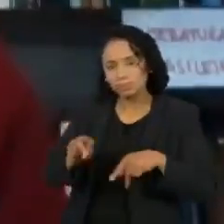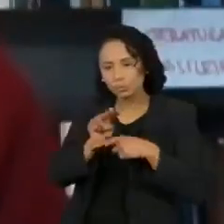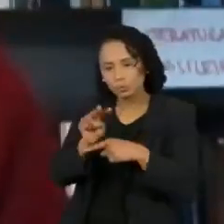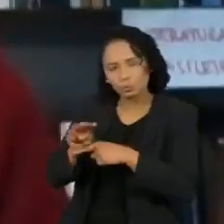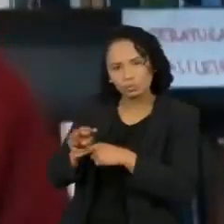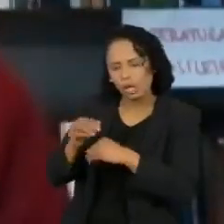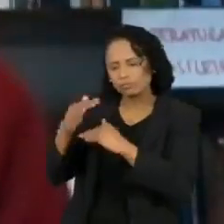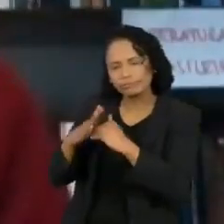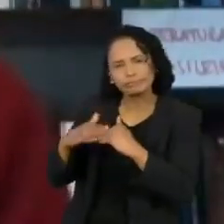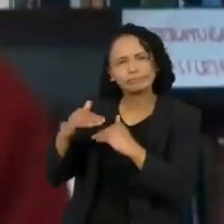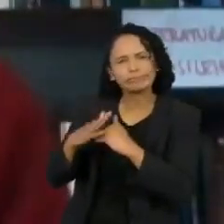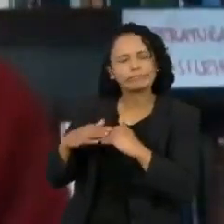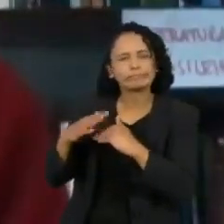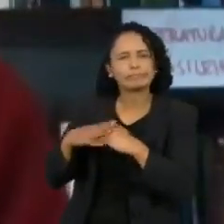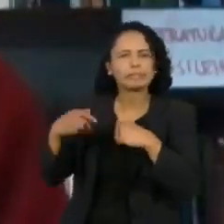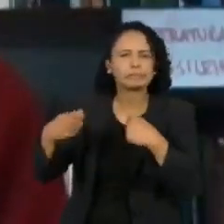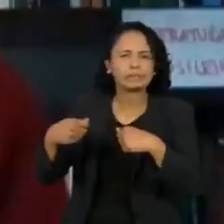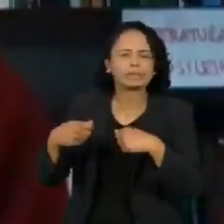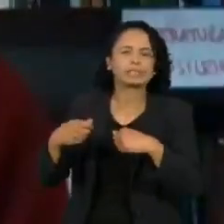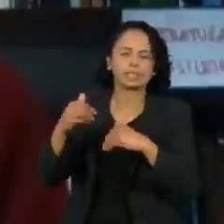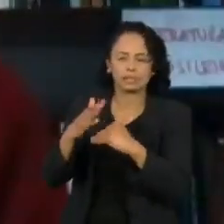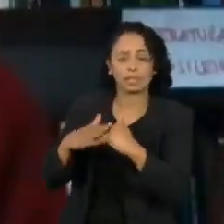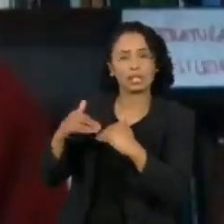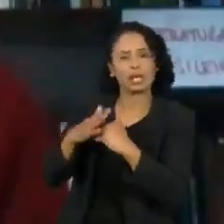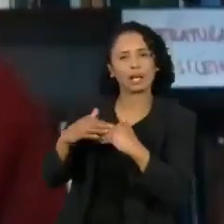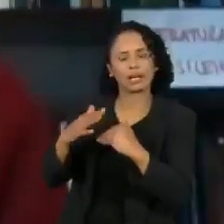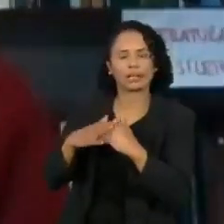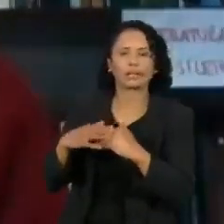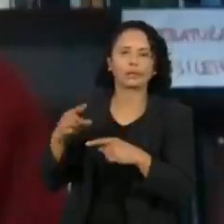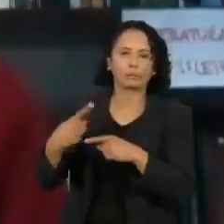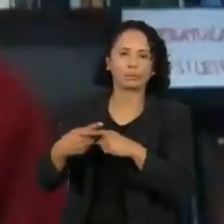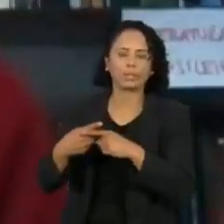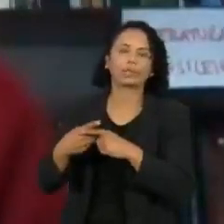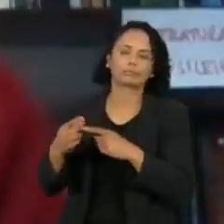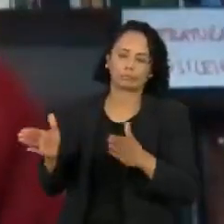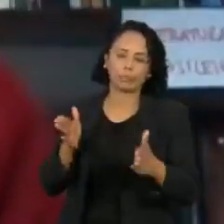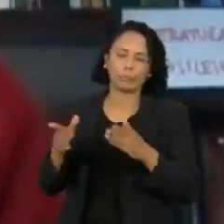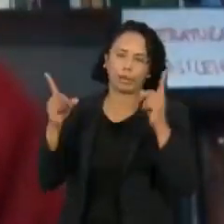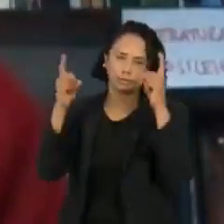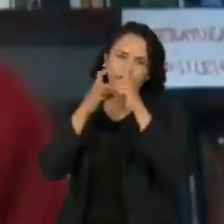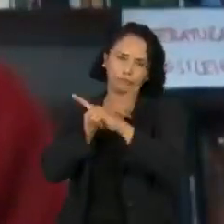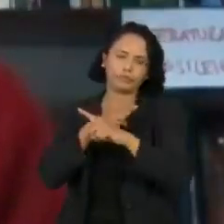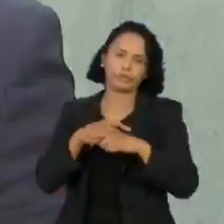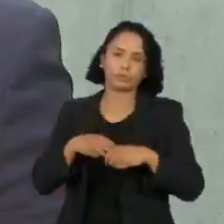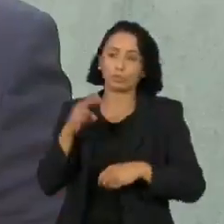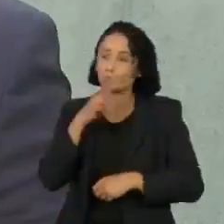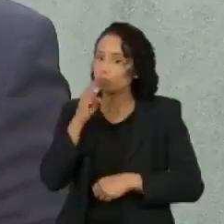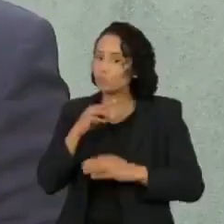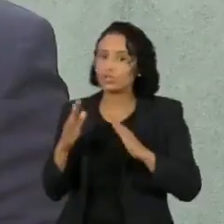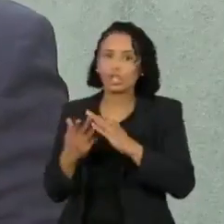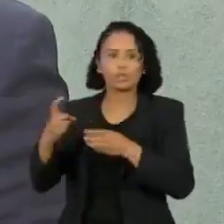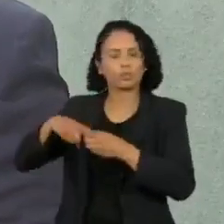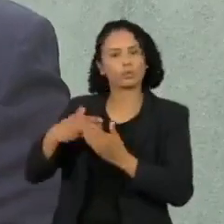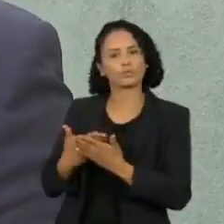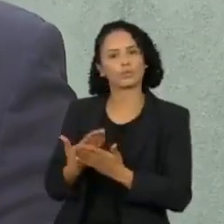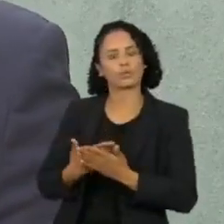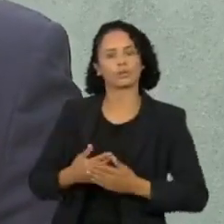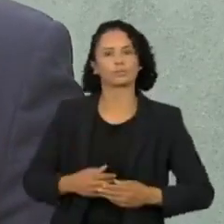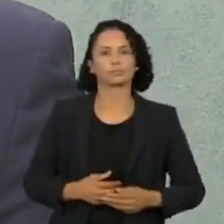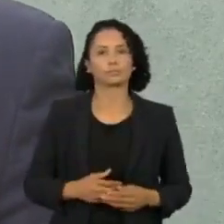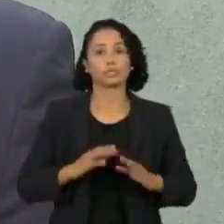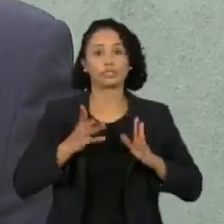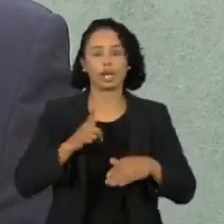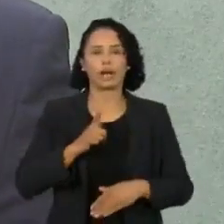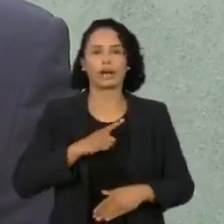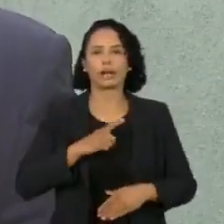afeto que elas vão precisar nesse momento tão desafiador. Mas é urgente que elas voltem à escola. A adoção de políticas públicas